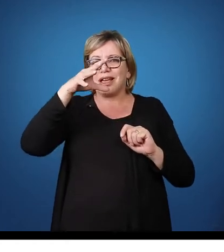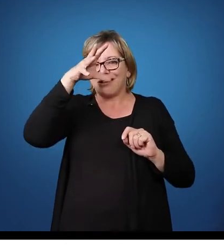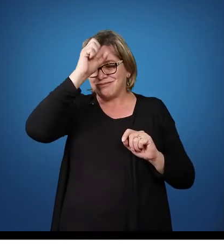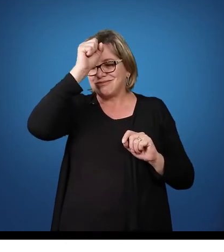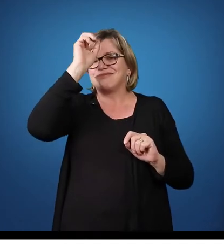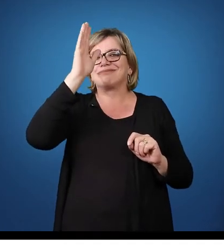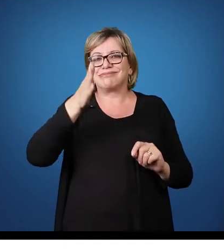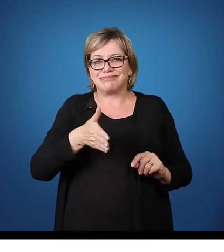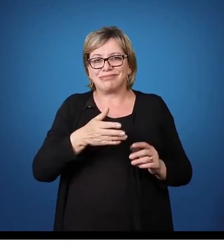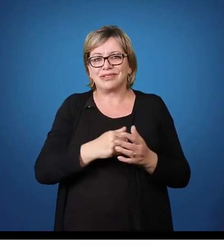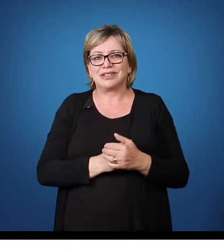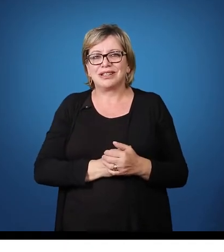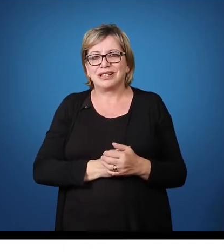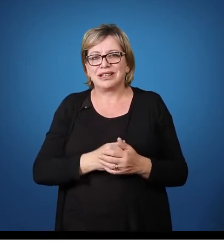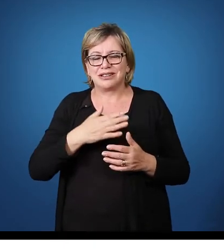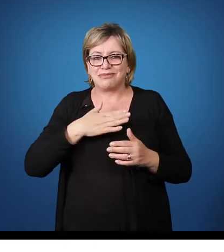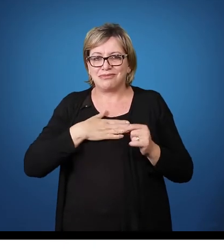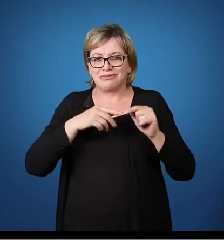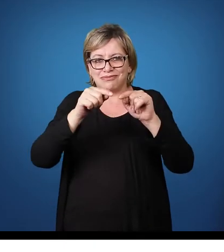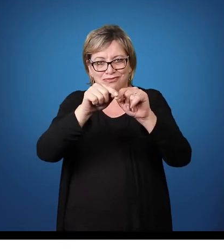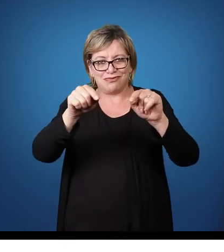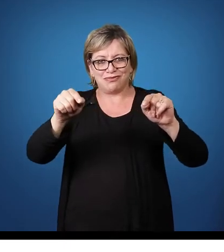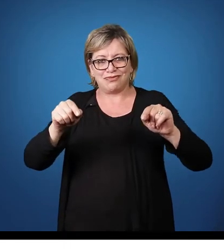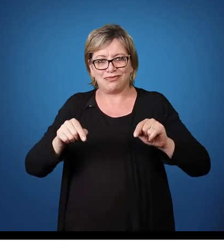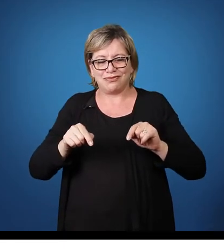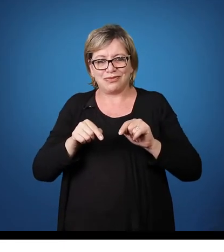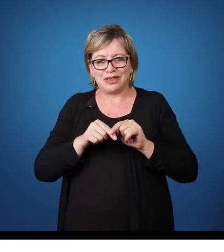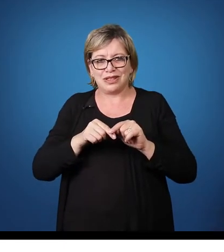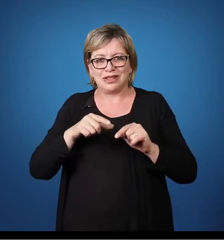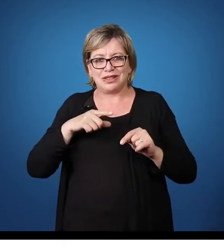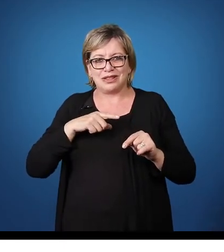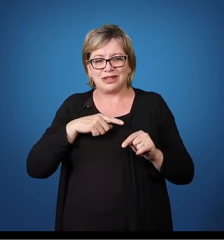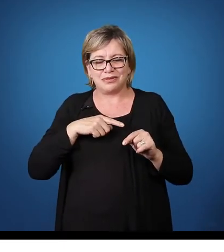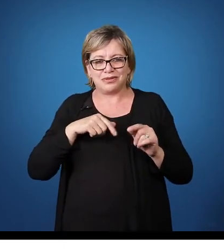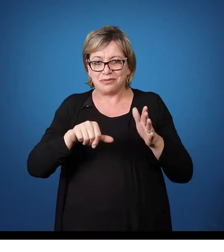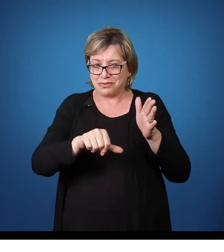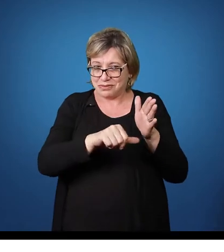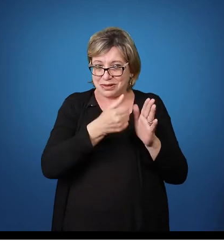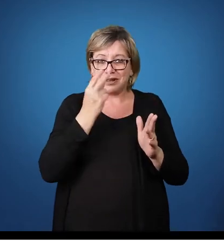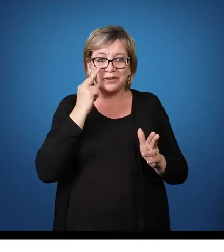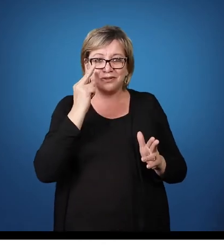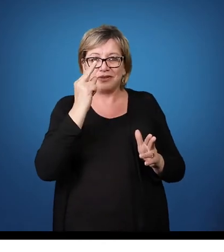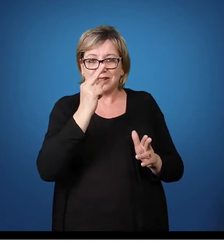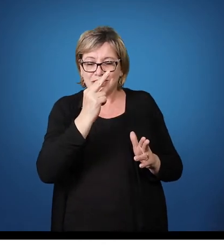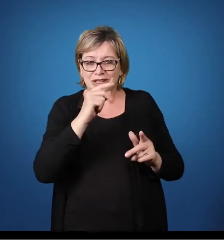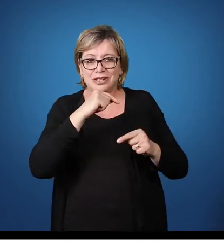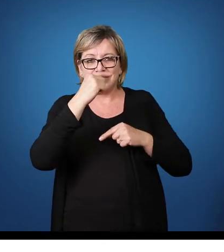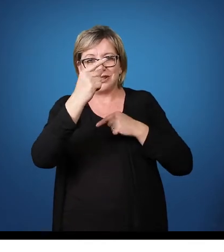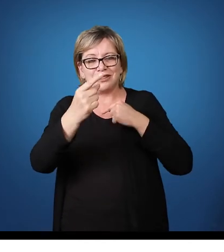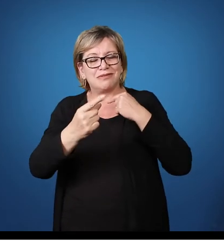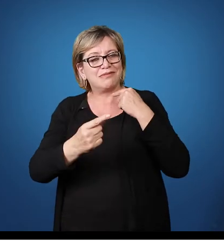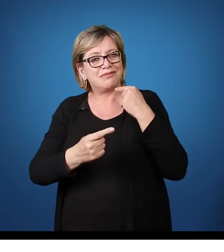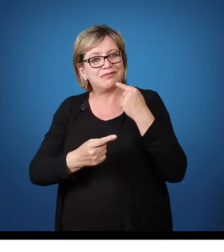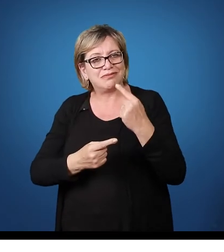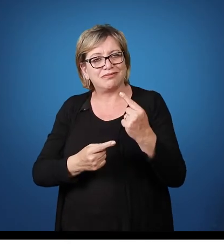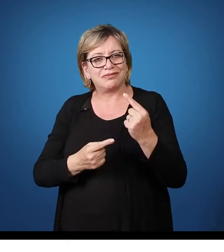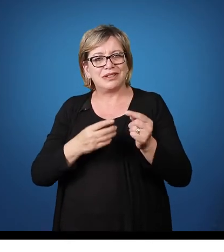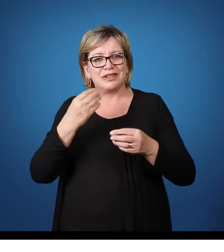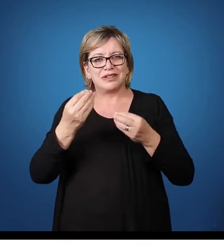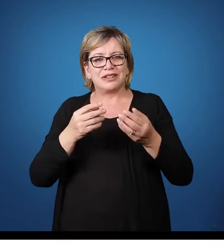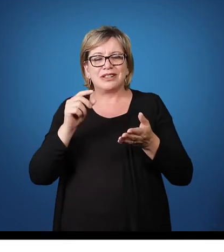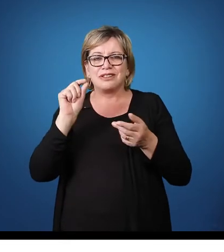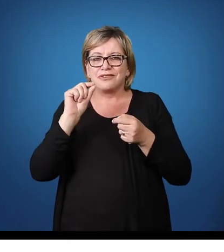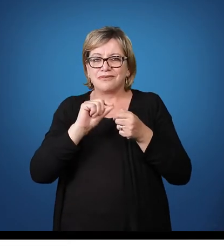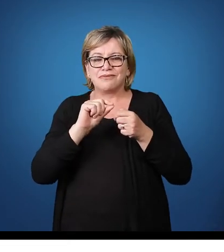Então, na minha turma, então, nós tivemos esse primeiro gráfico. Aí, logo em seguida, né, a